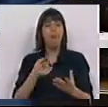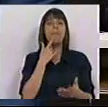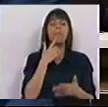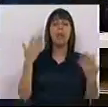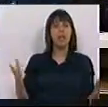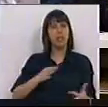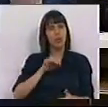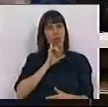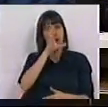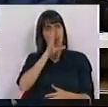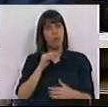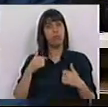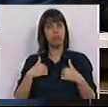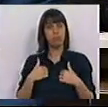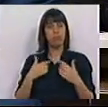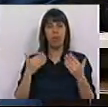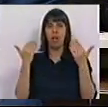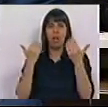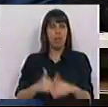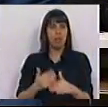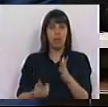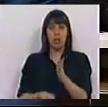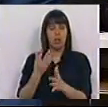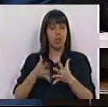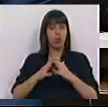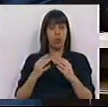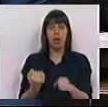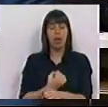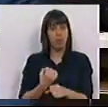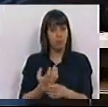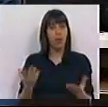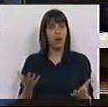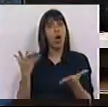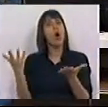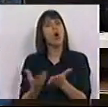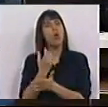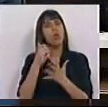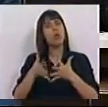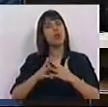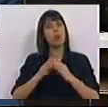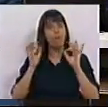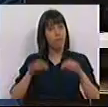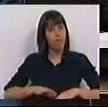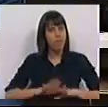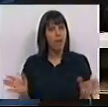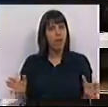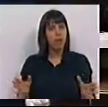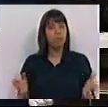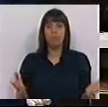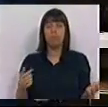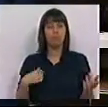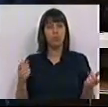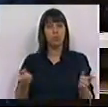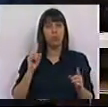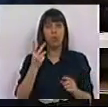Sra. Ministra, que nós atingimos o limite de criação estrutural de emprego, que a recuperação estrutural terminou e que nós não